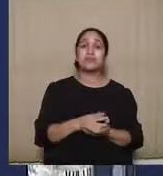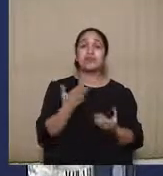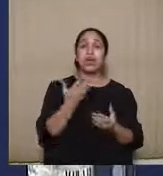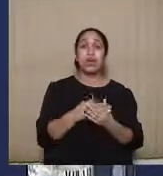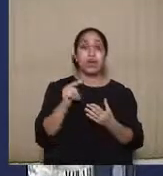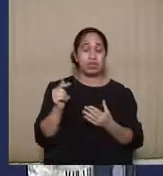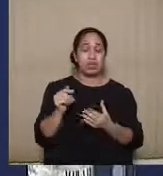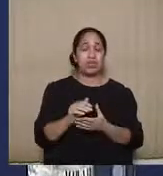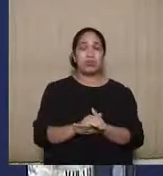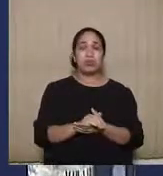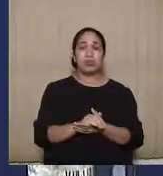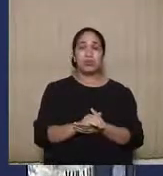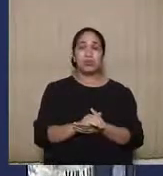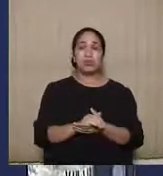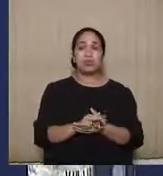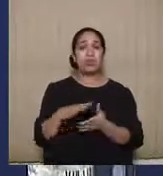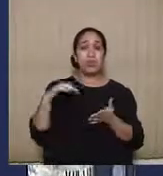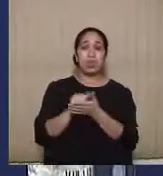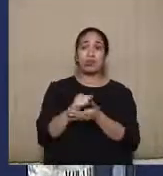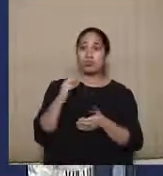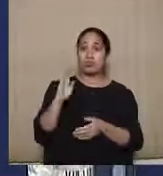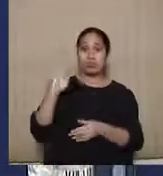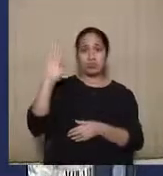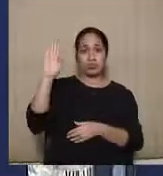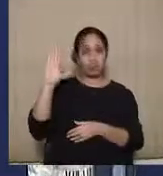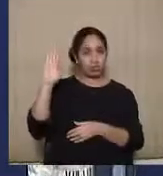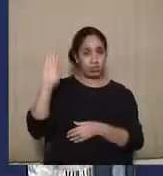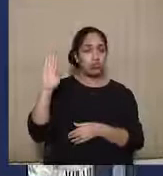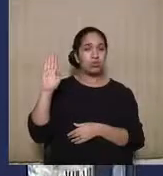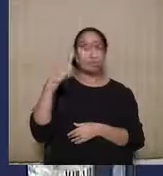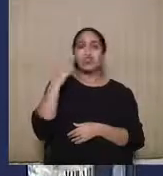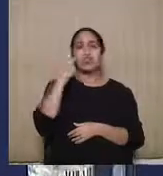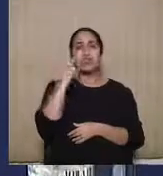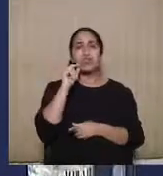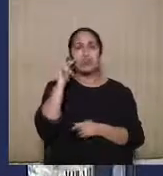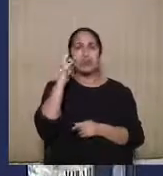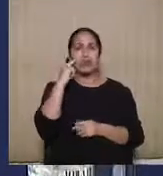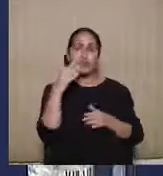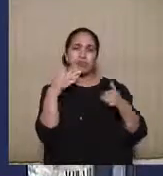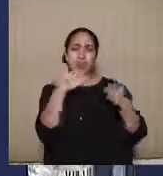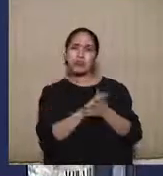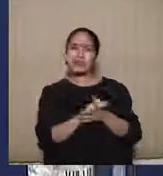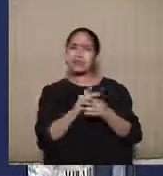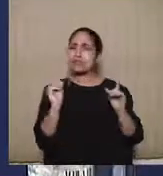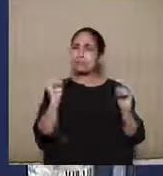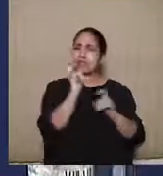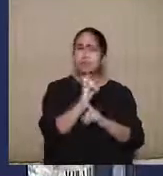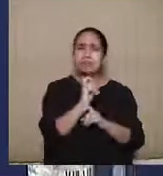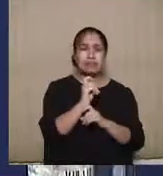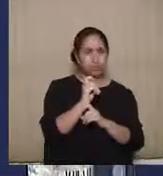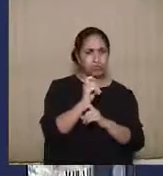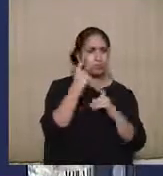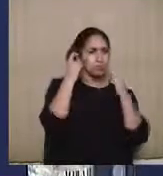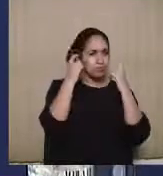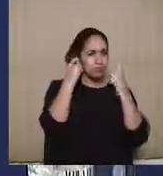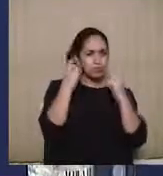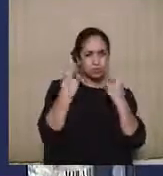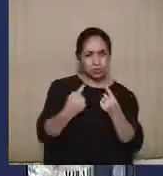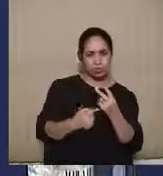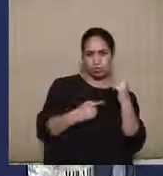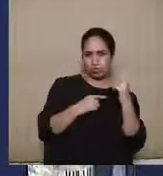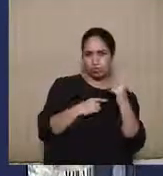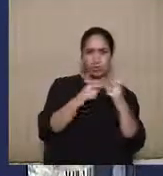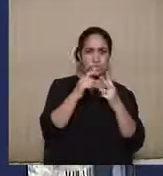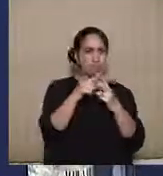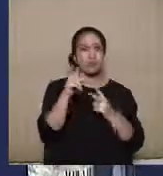registro de candidatura, aqui a gente vai ver também novamente um foco de tensão entre duas preocupações do direito eleitoral. De um lado